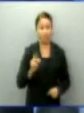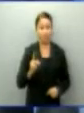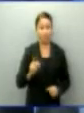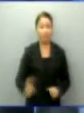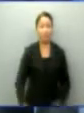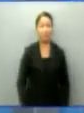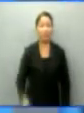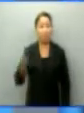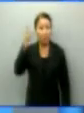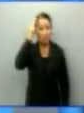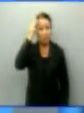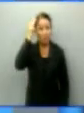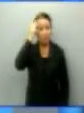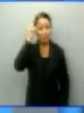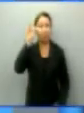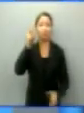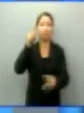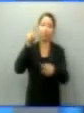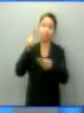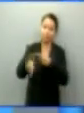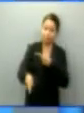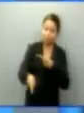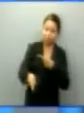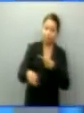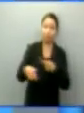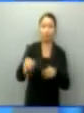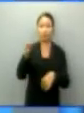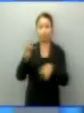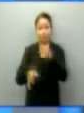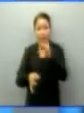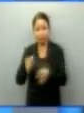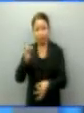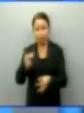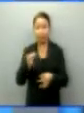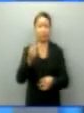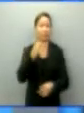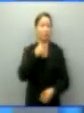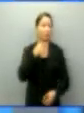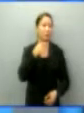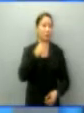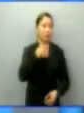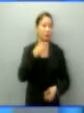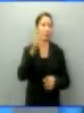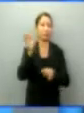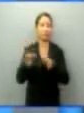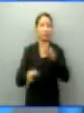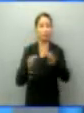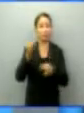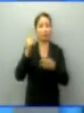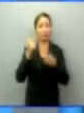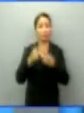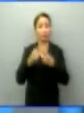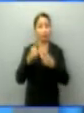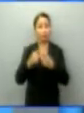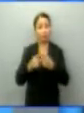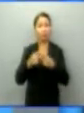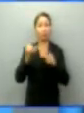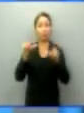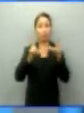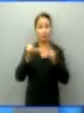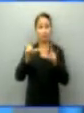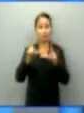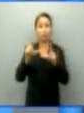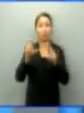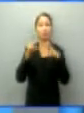Marcondes Muvuca, do PHS, que teve o pedido de registro de candidatura indeferido pela Justiça Eleitoral, em comum acordo com as